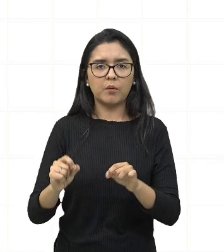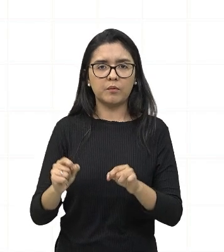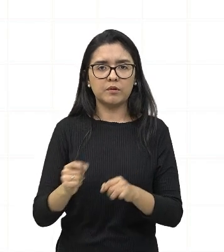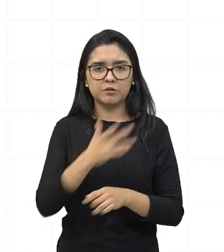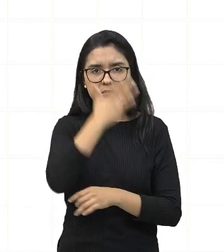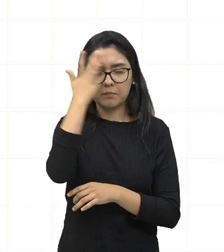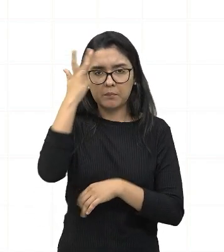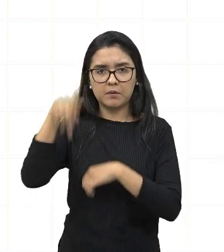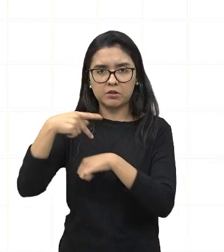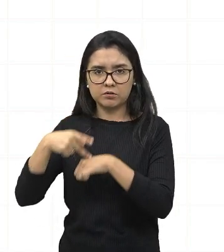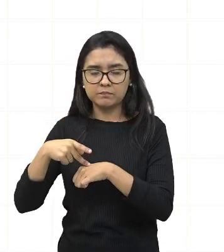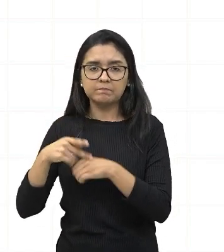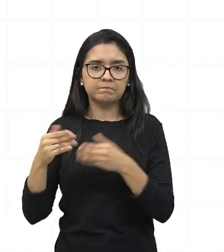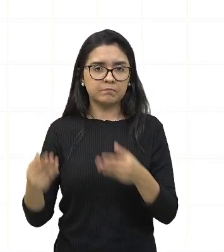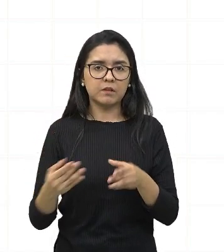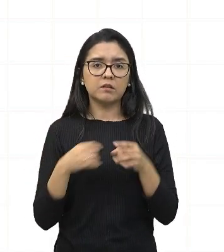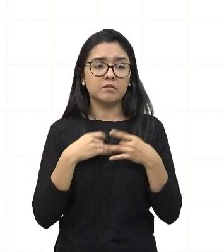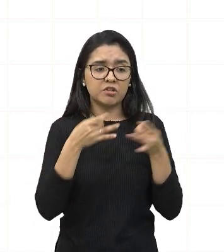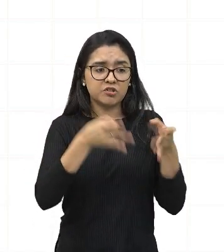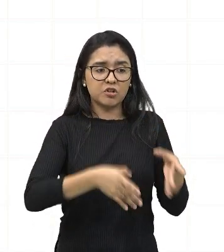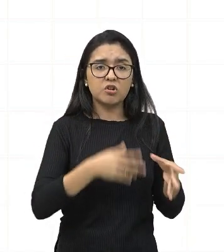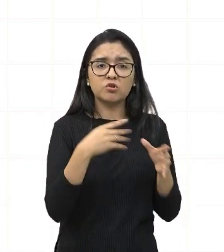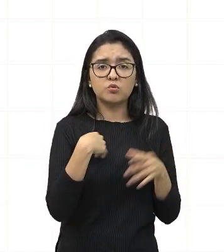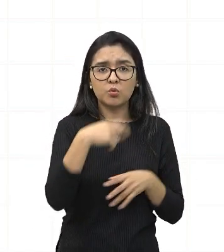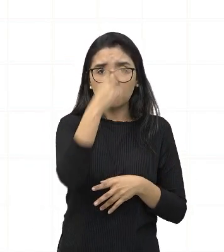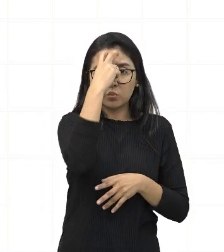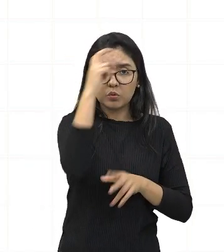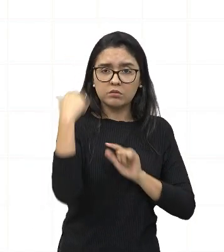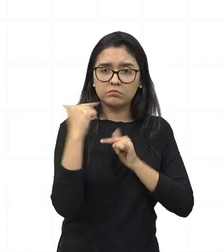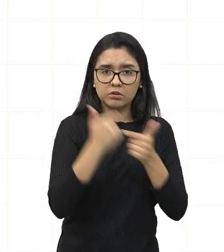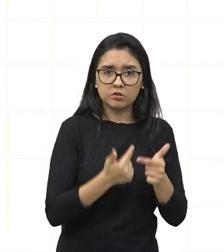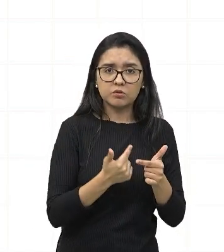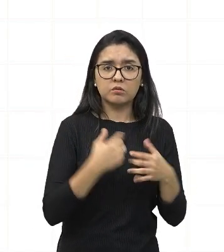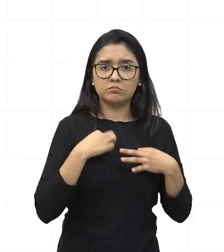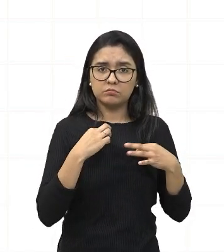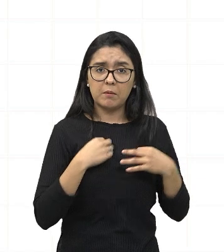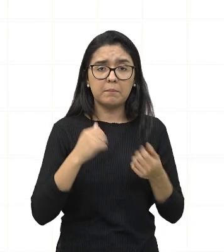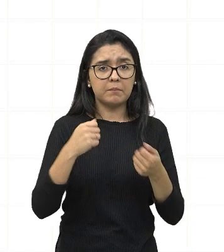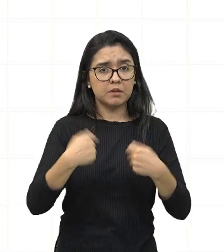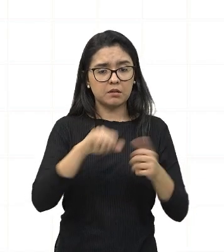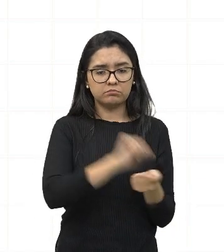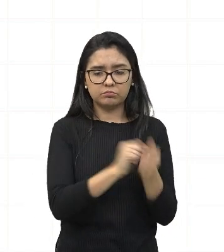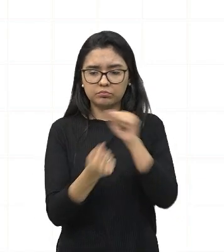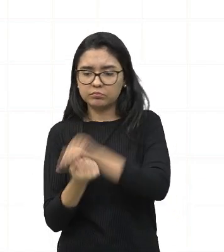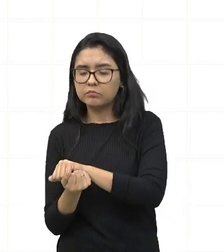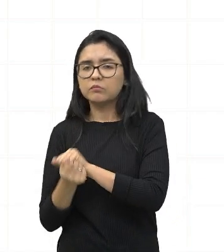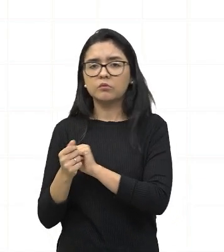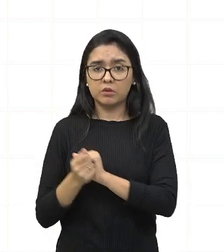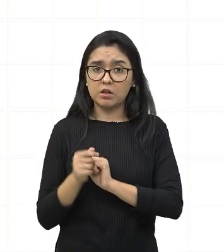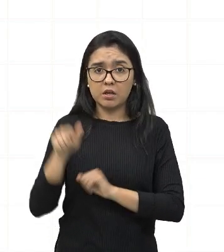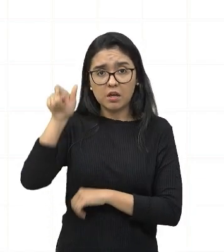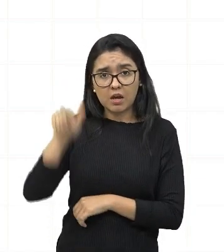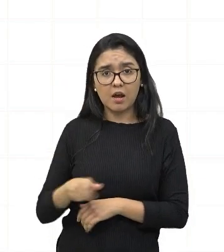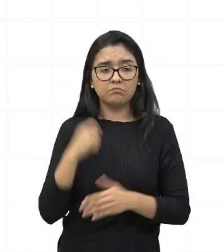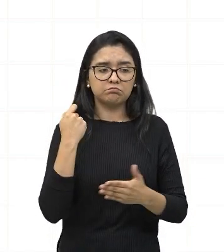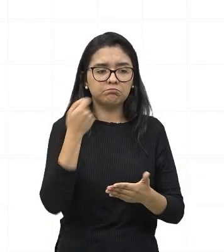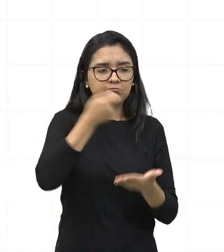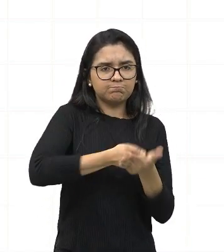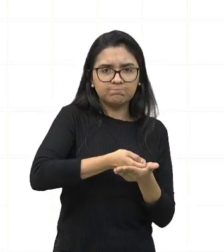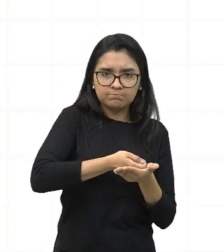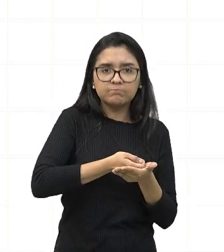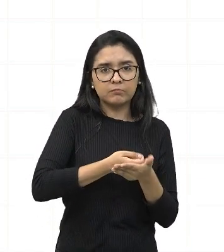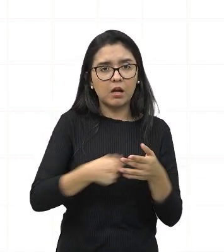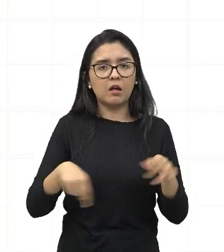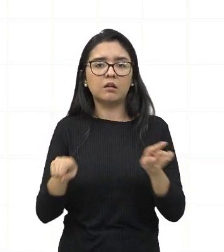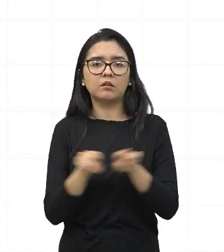abandonando suas práticas e vestimentas tradicionais. Tinham que se adaptar ao que era imposto pelo seu colonizador. E o